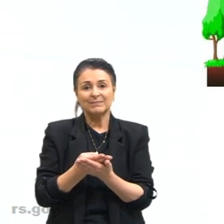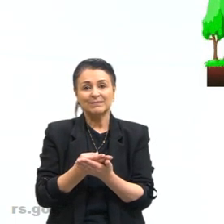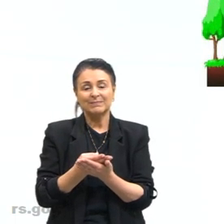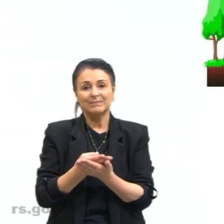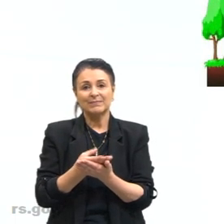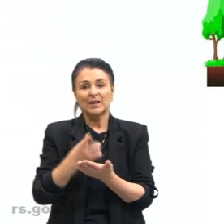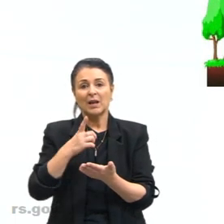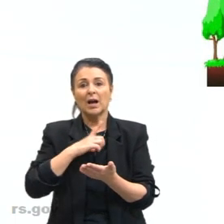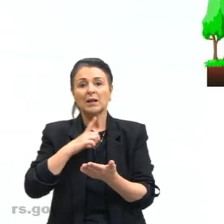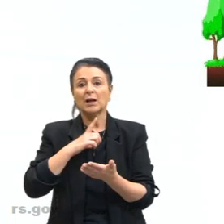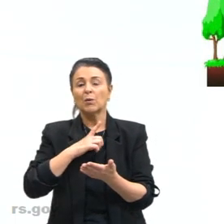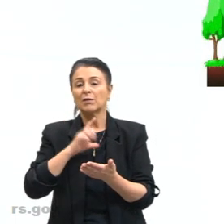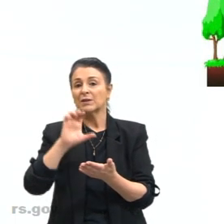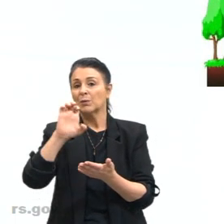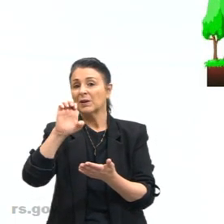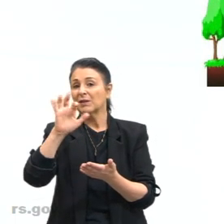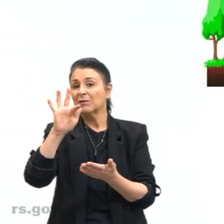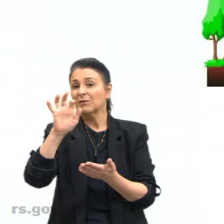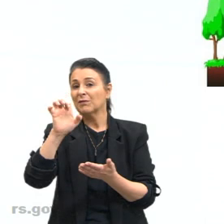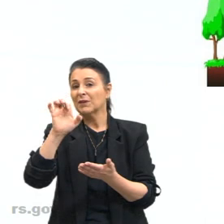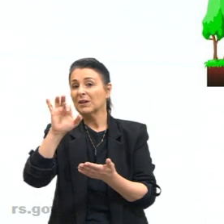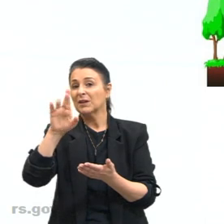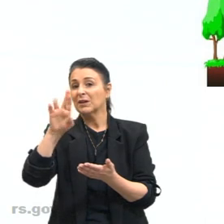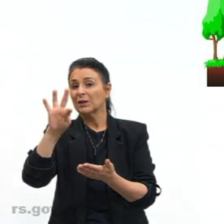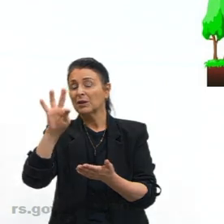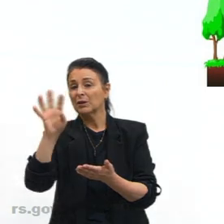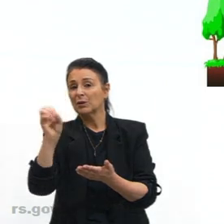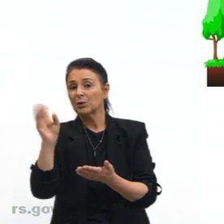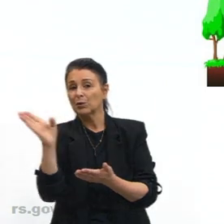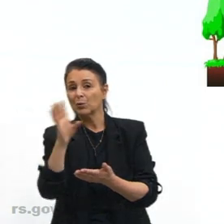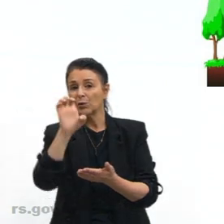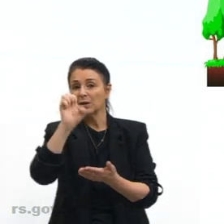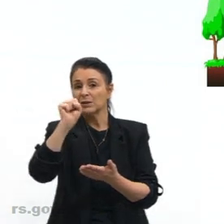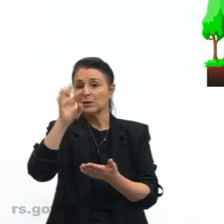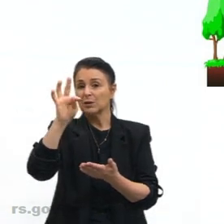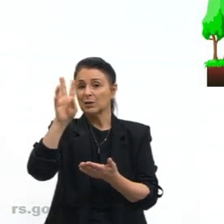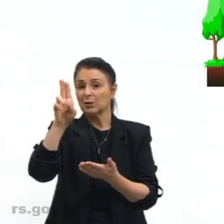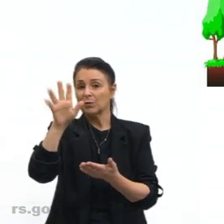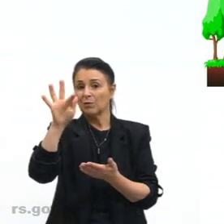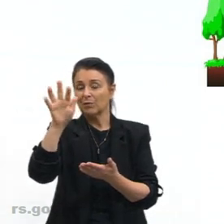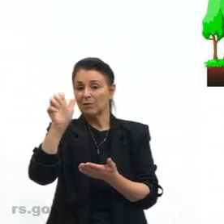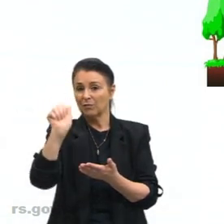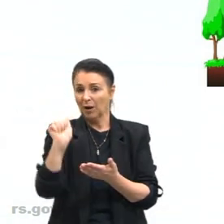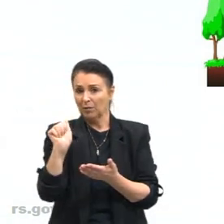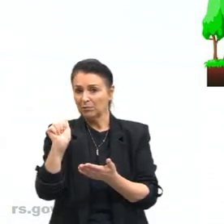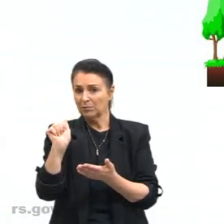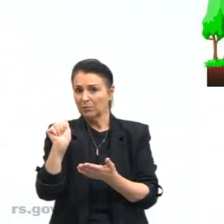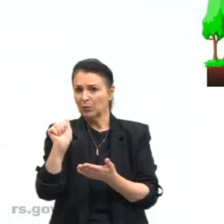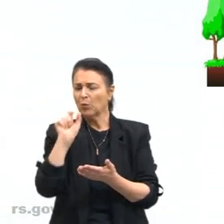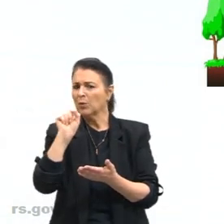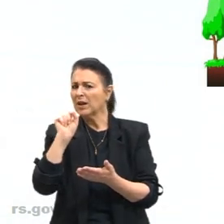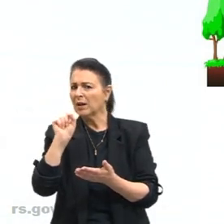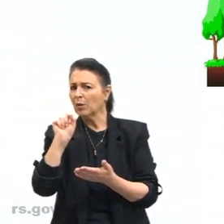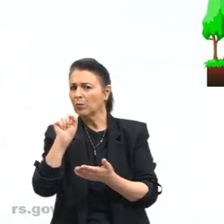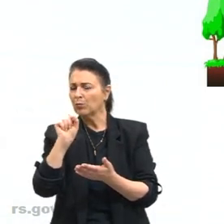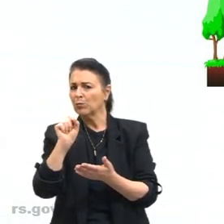Aí nós entramos no efeito estufa, tá, gurizada? O que é o efeito estufa? O efeito estufa, é natural, tá, gurizada?